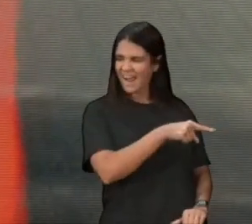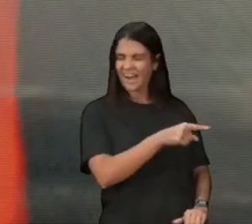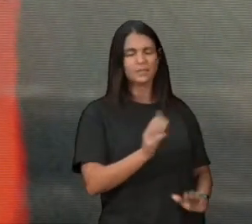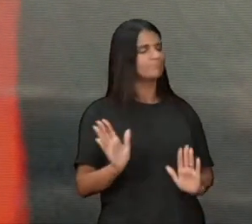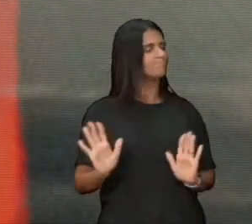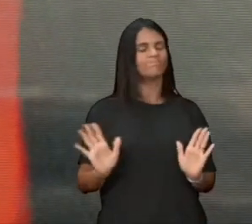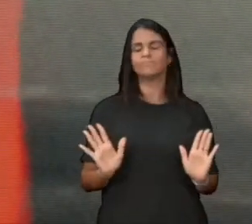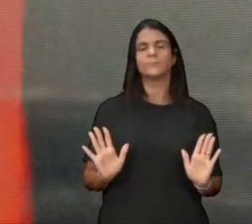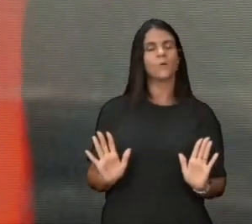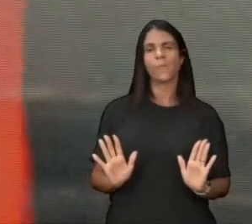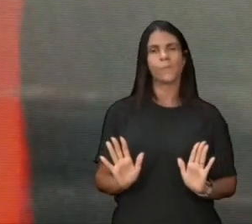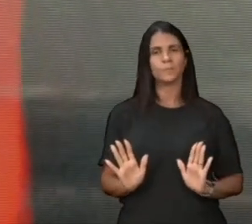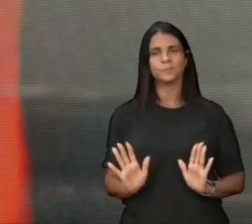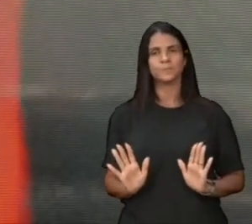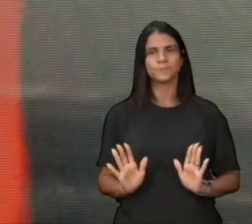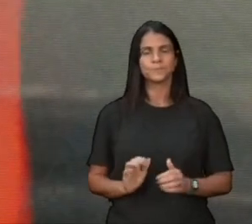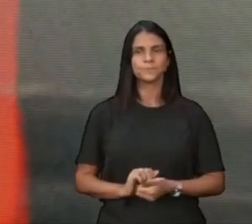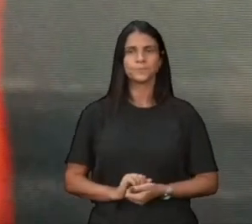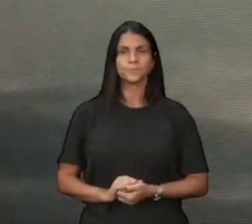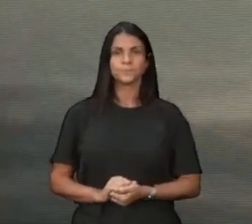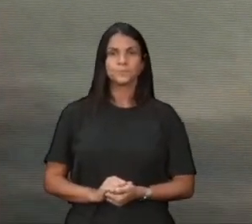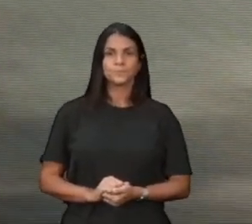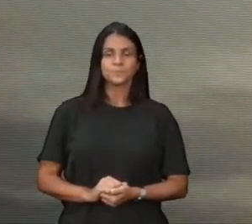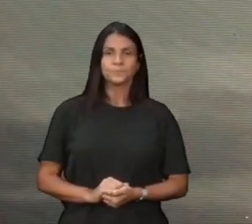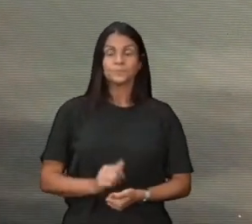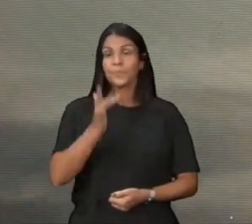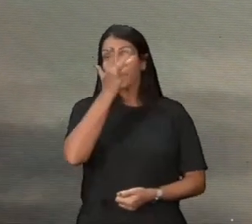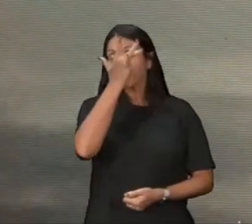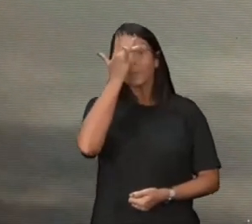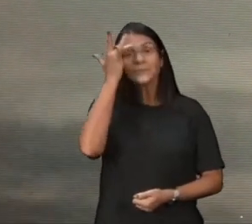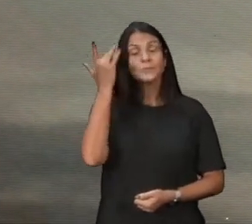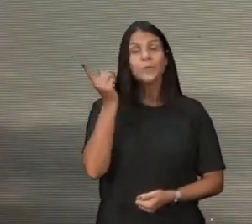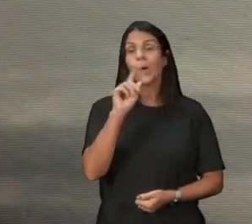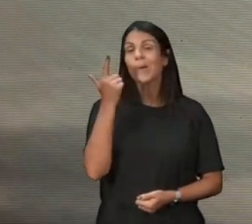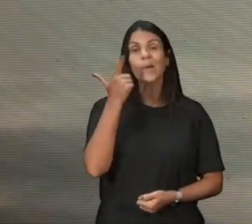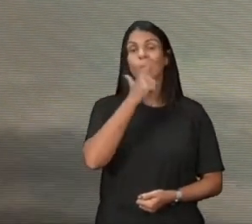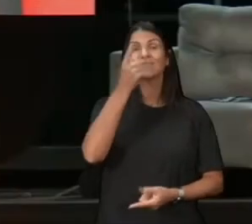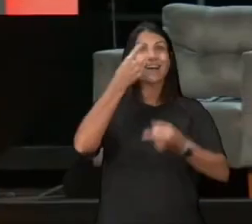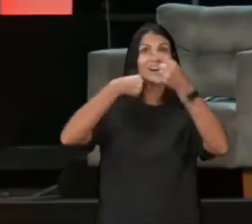muita gente, não está conseguindo avançar, sabe por quê? Porque não houve voz de comando,